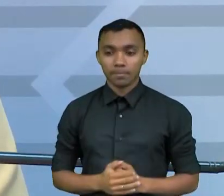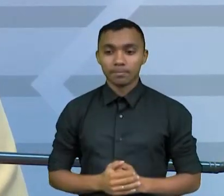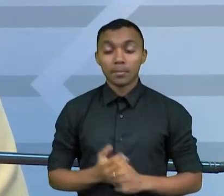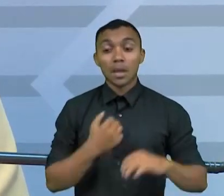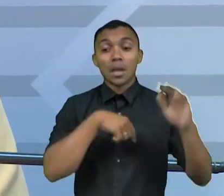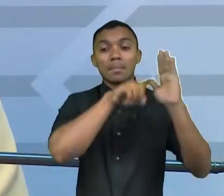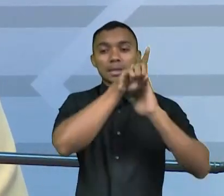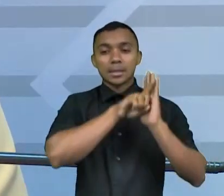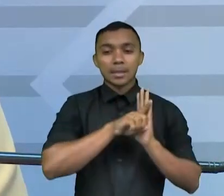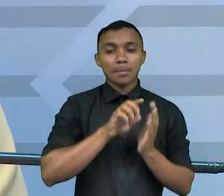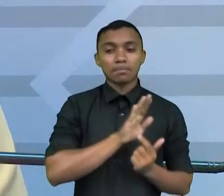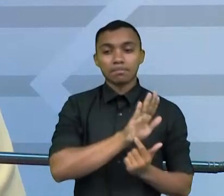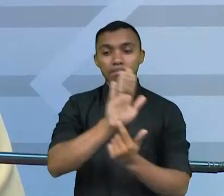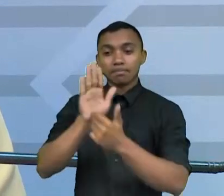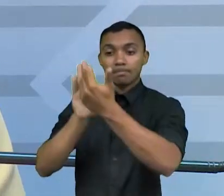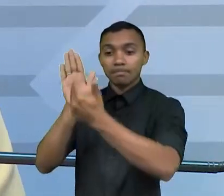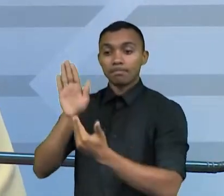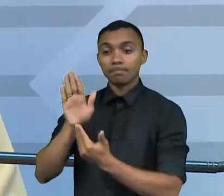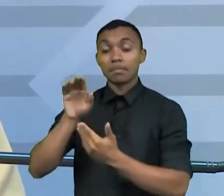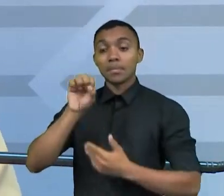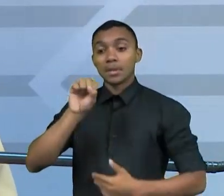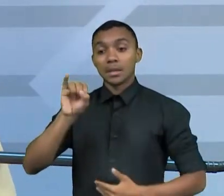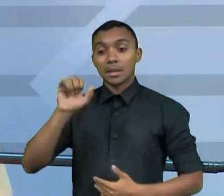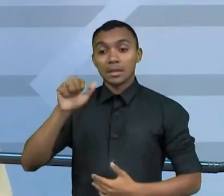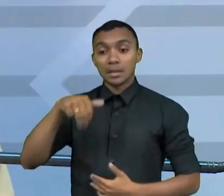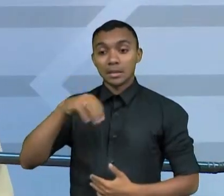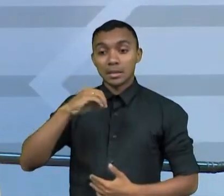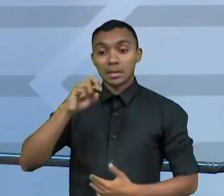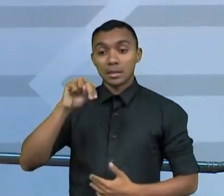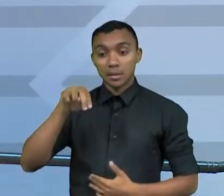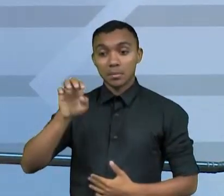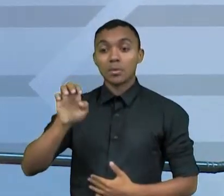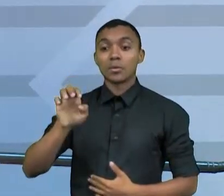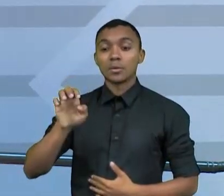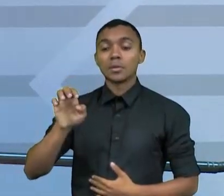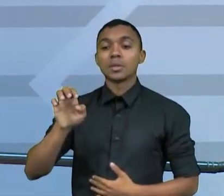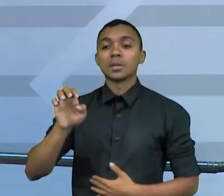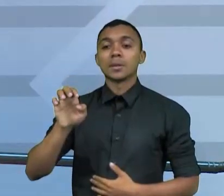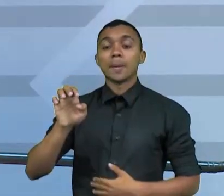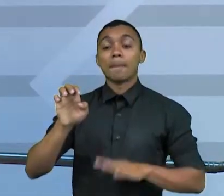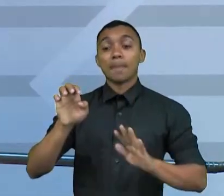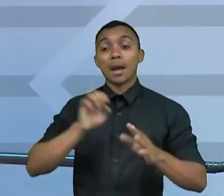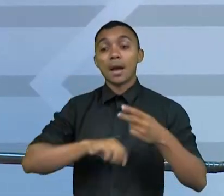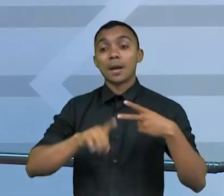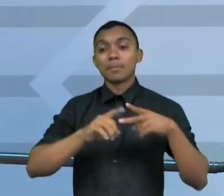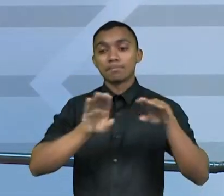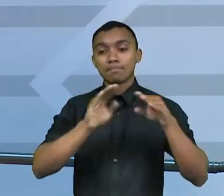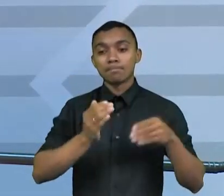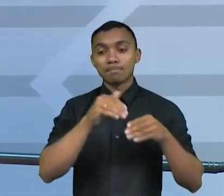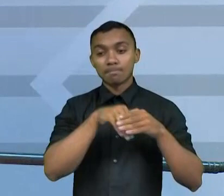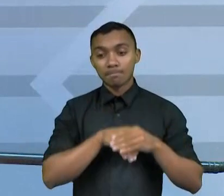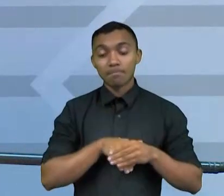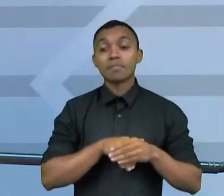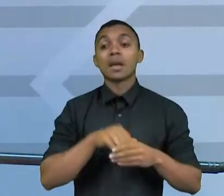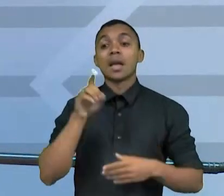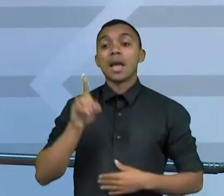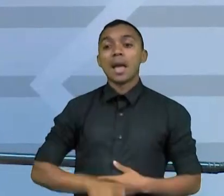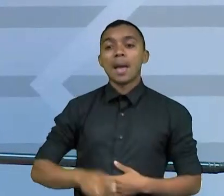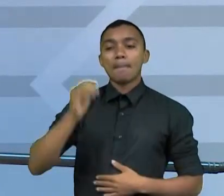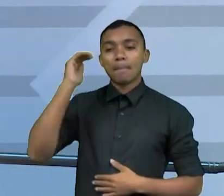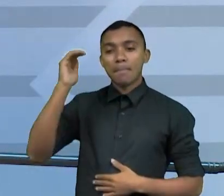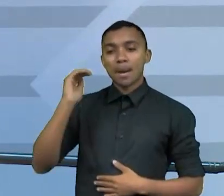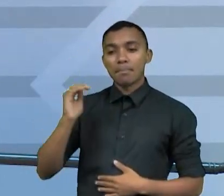mostravam Simone Tebet, do MDB, atrás de Ciro Gomes, do PDT, mas as urnas a colocaram em terceira posição.